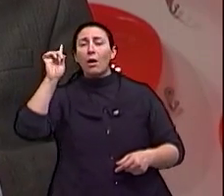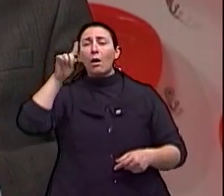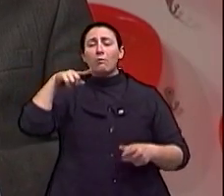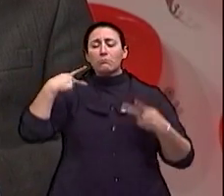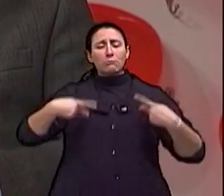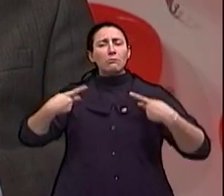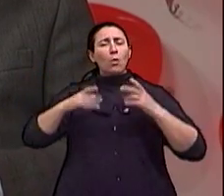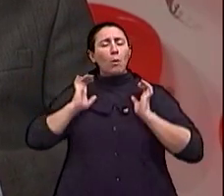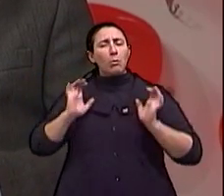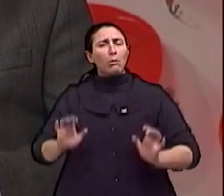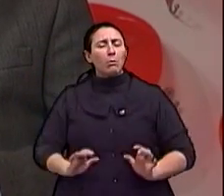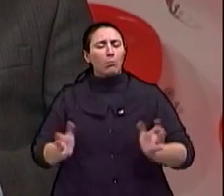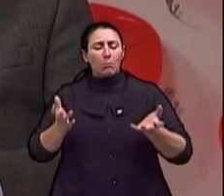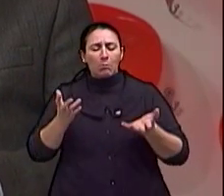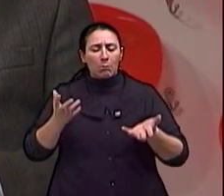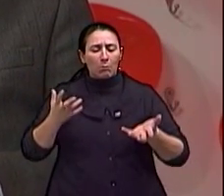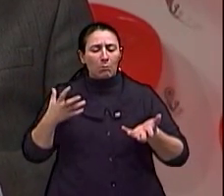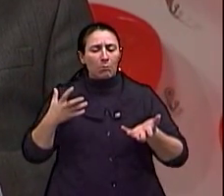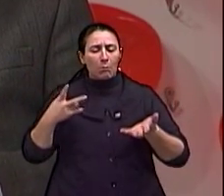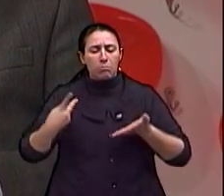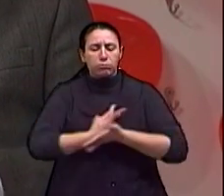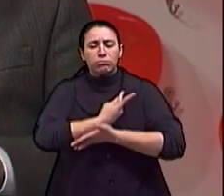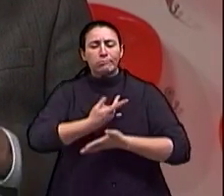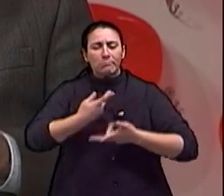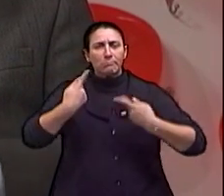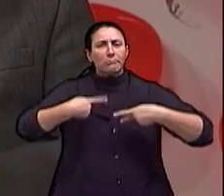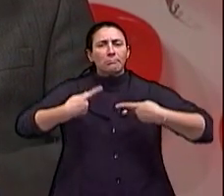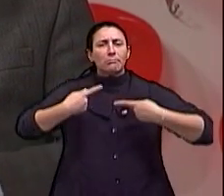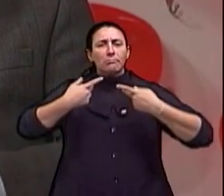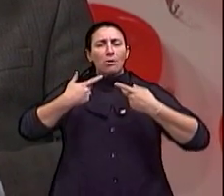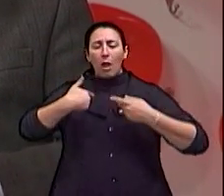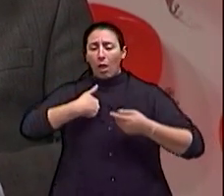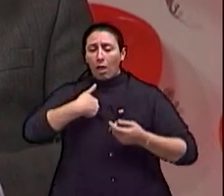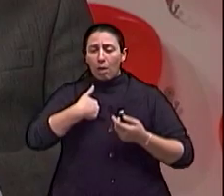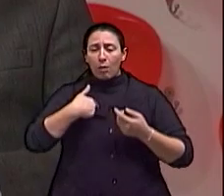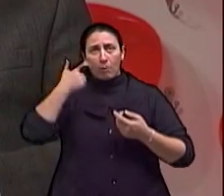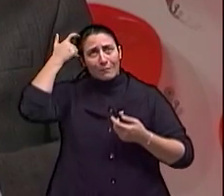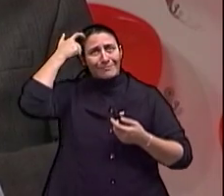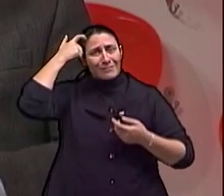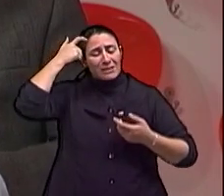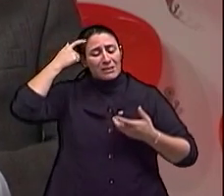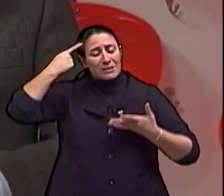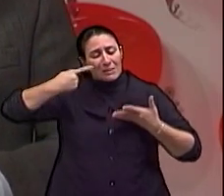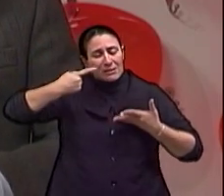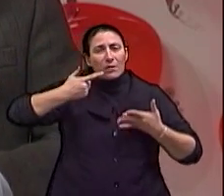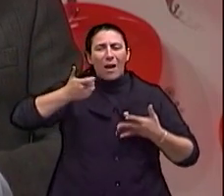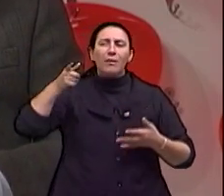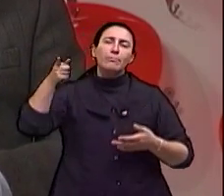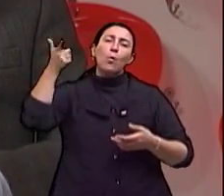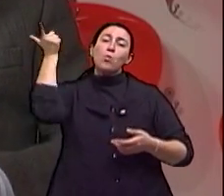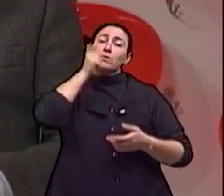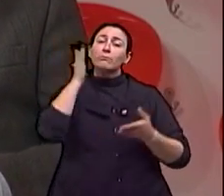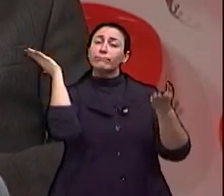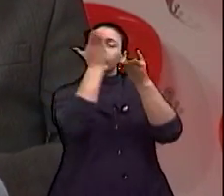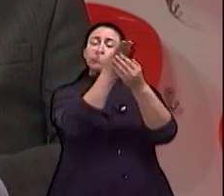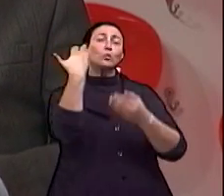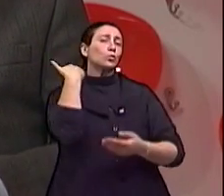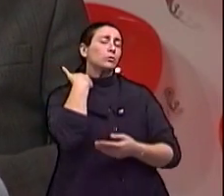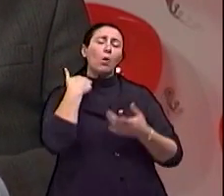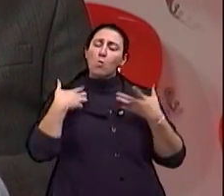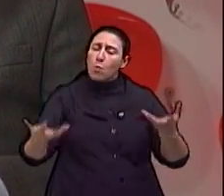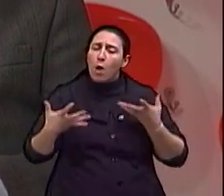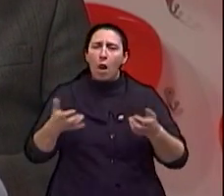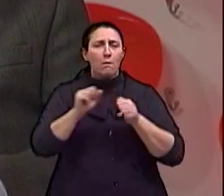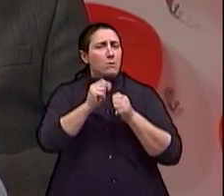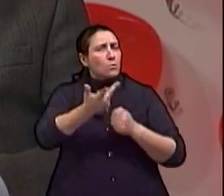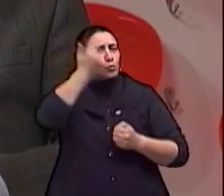comportamento importantes, né? Ele conseguiu uma ordem judicial para que fosse feito isso, né? Ah, sim.